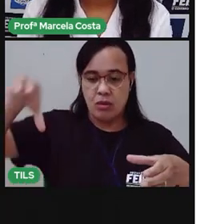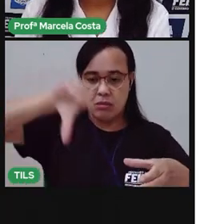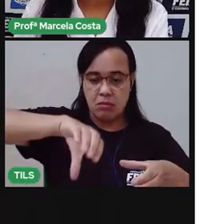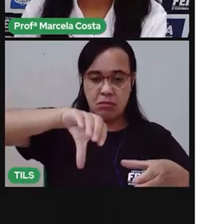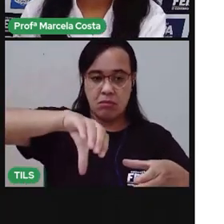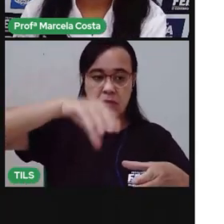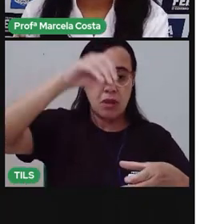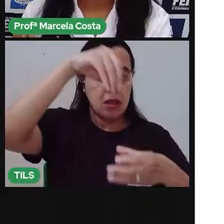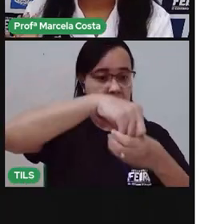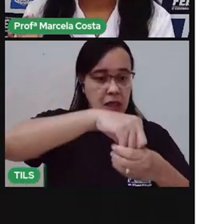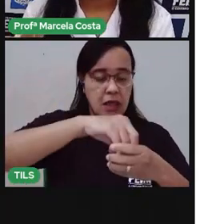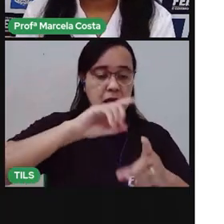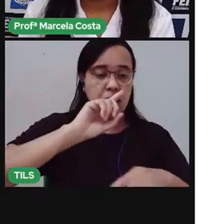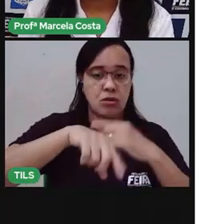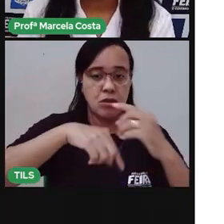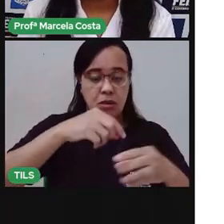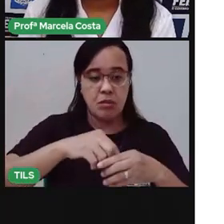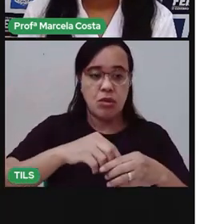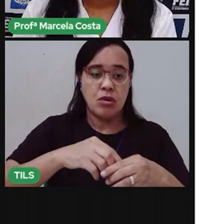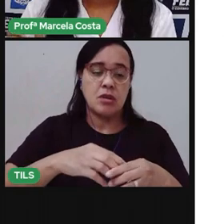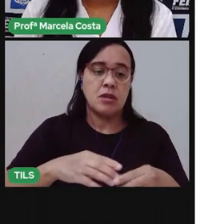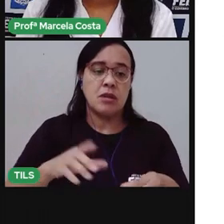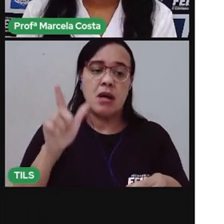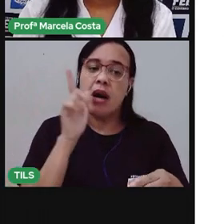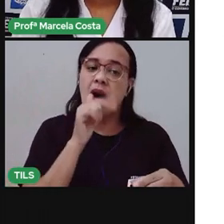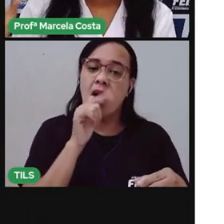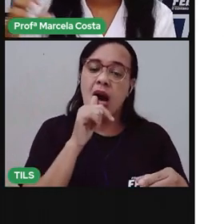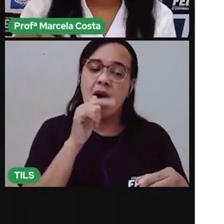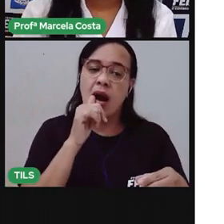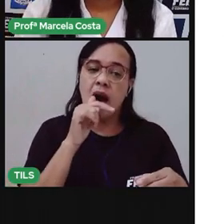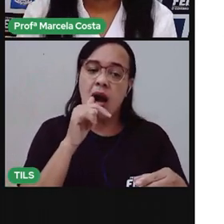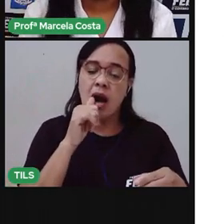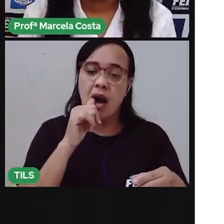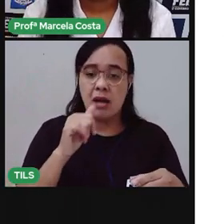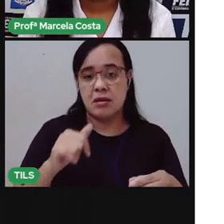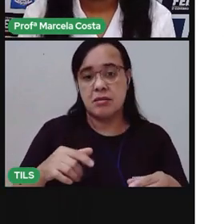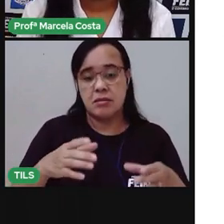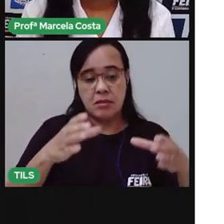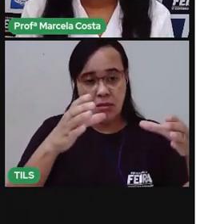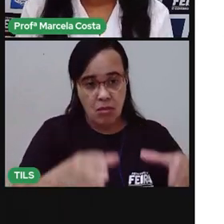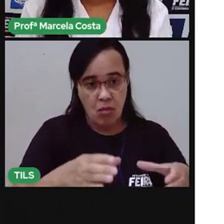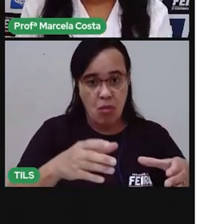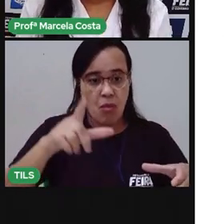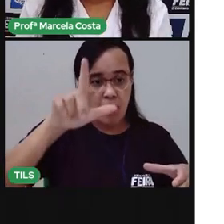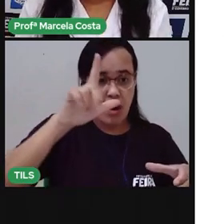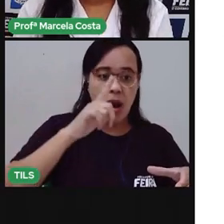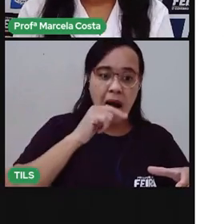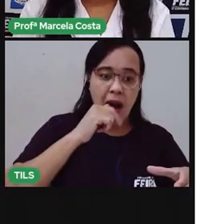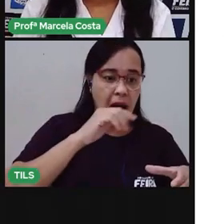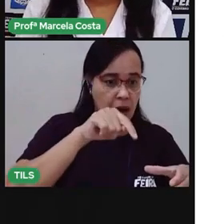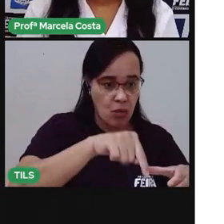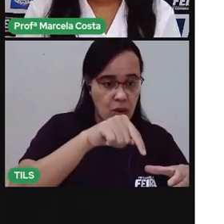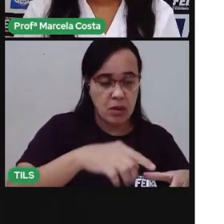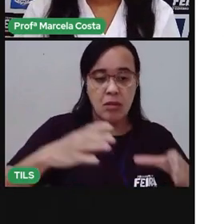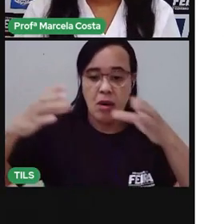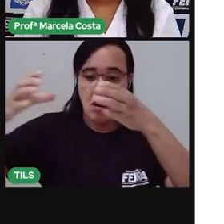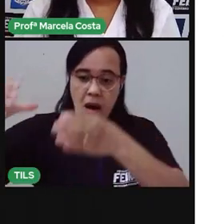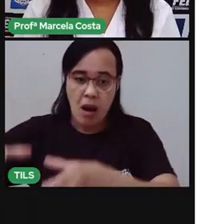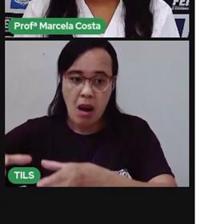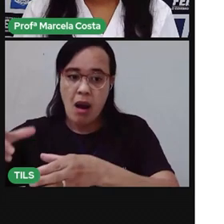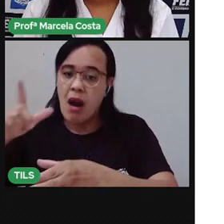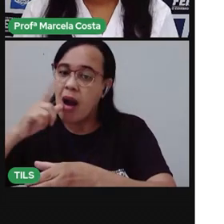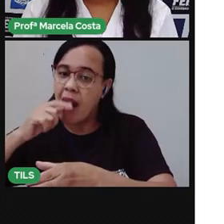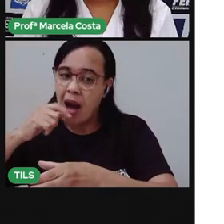E no outro, você pega água e adiciona gelo. Que agora a gente vai fazer